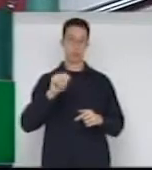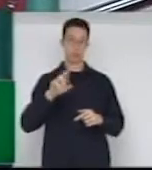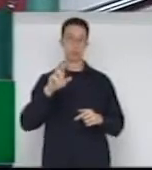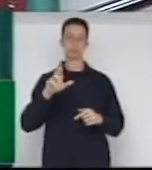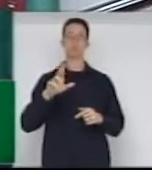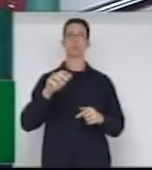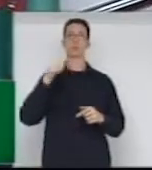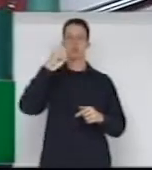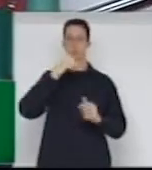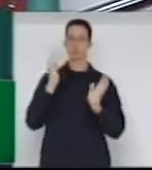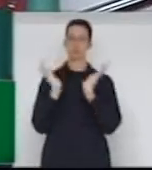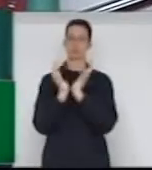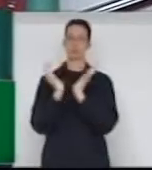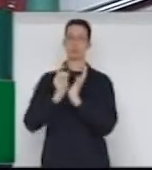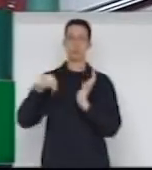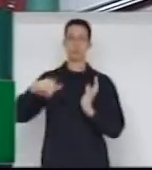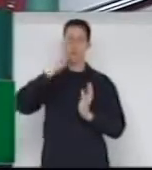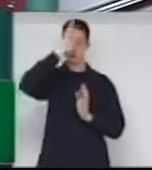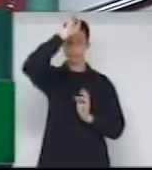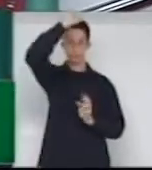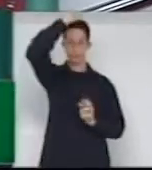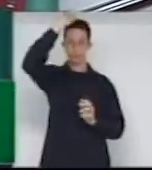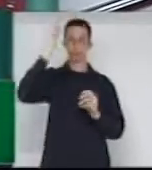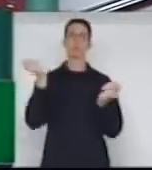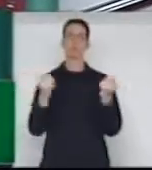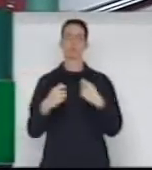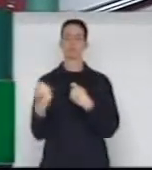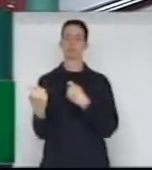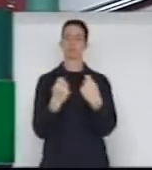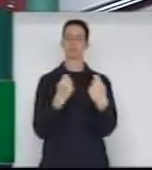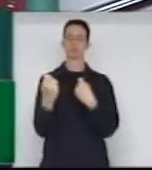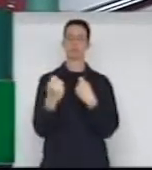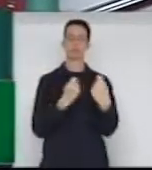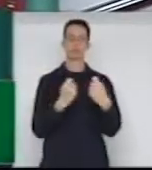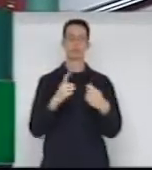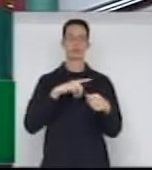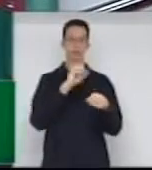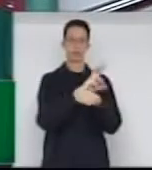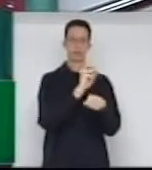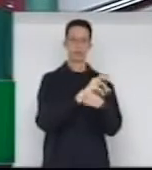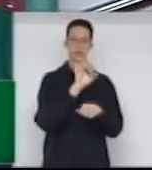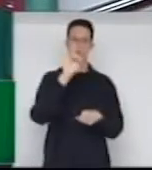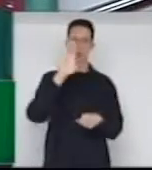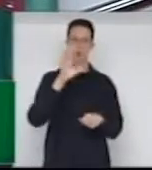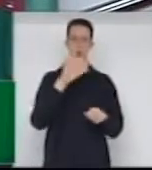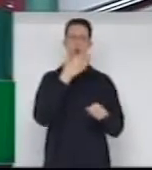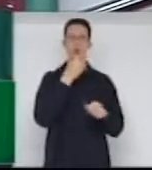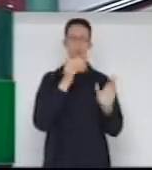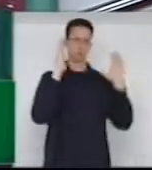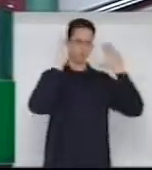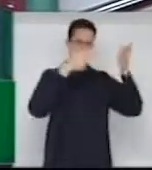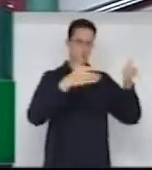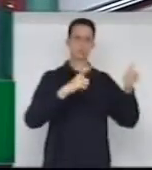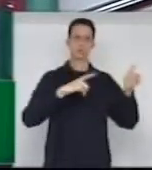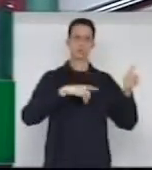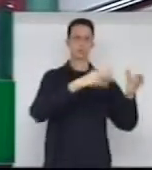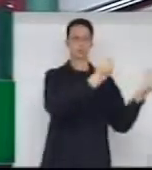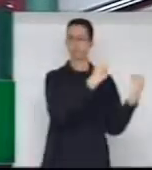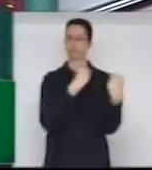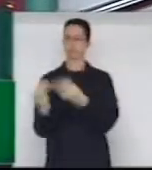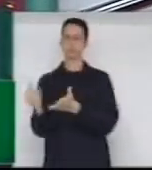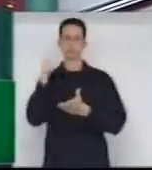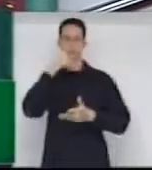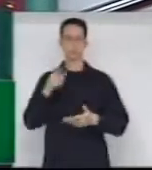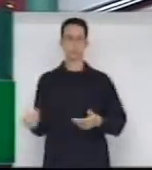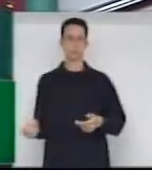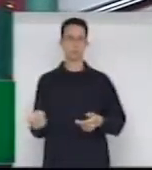concurso público para a bombeira, e colocaram mesmo que tinha vagas só para homens. Nós precisamos mudar. Essa casa precisa tomar uma posição.